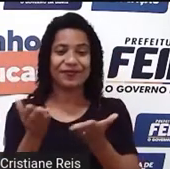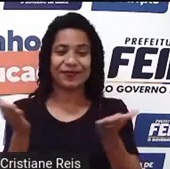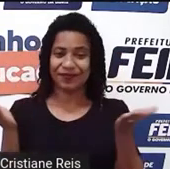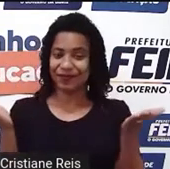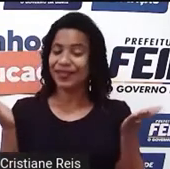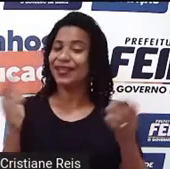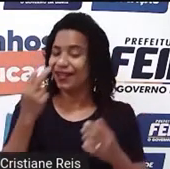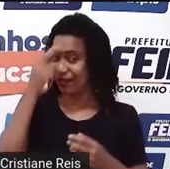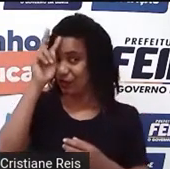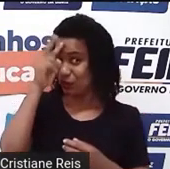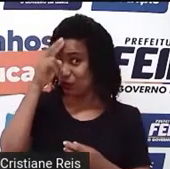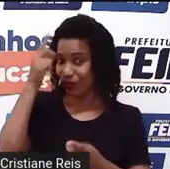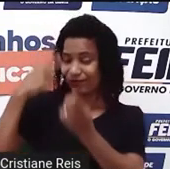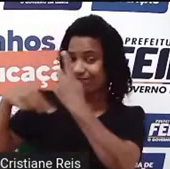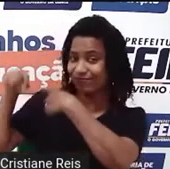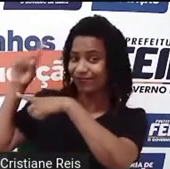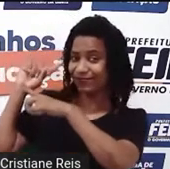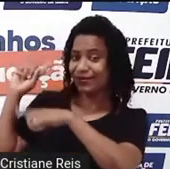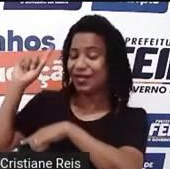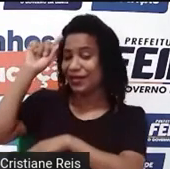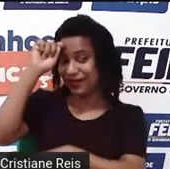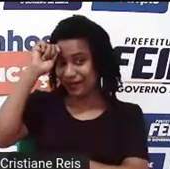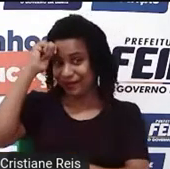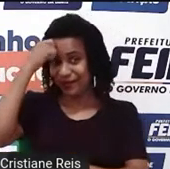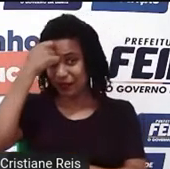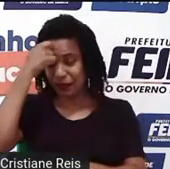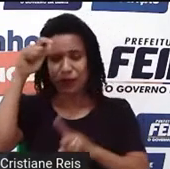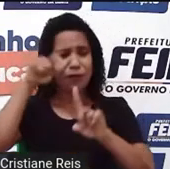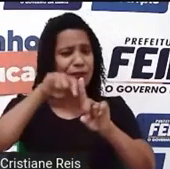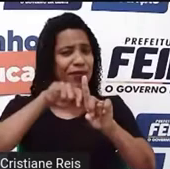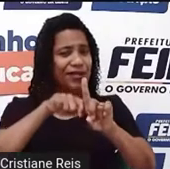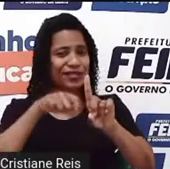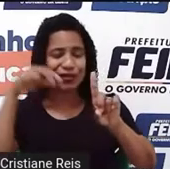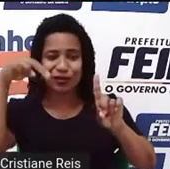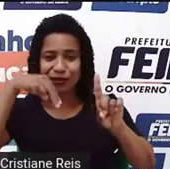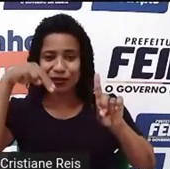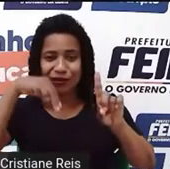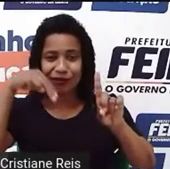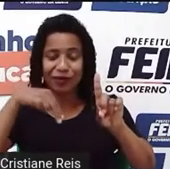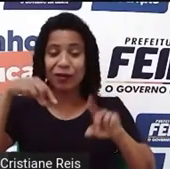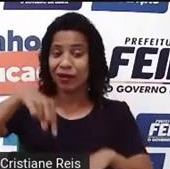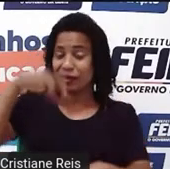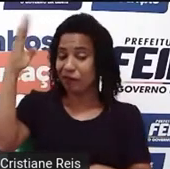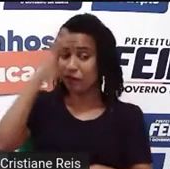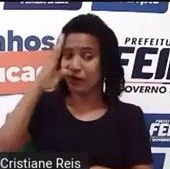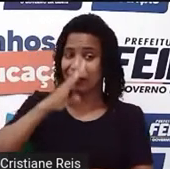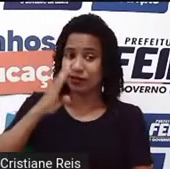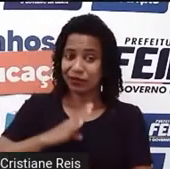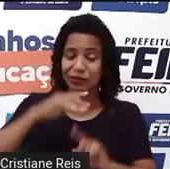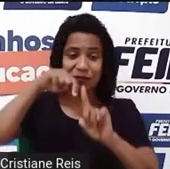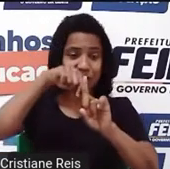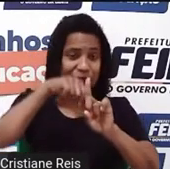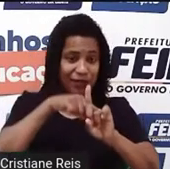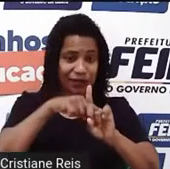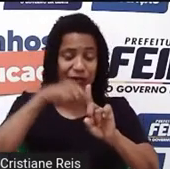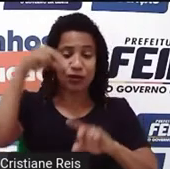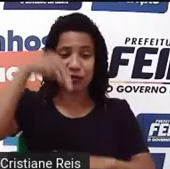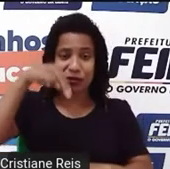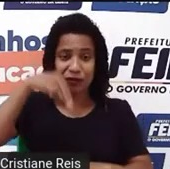a história negra. Porque nós estamos no mês de novembro e aqui no Brasil, durante o mês de novembro,